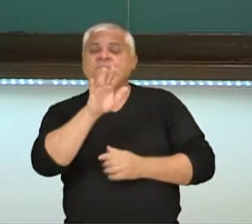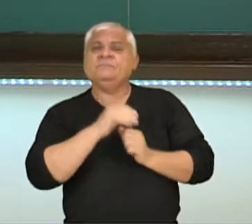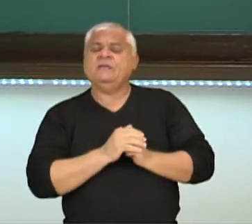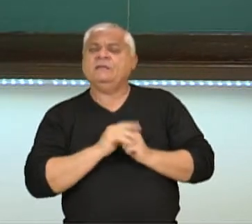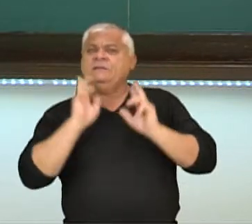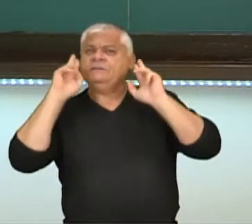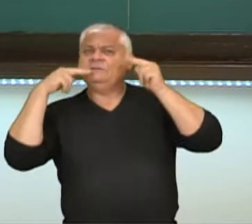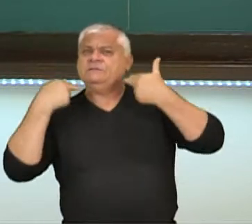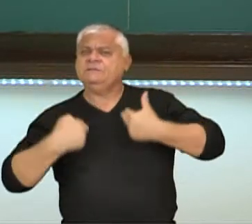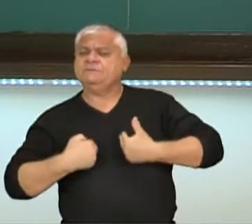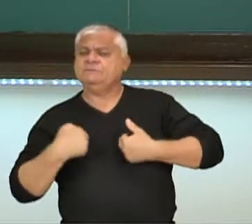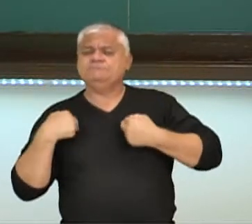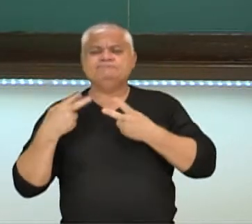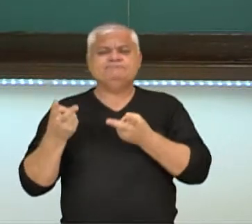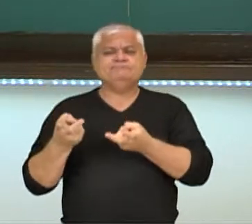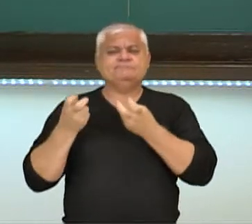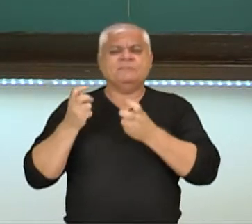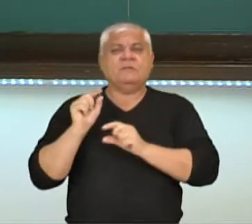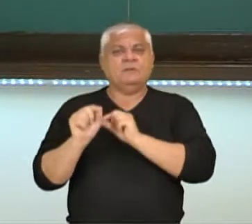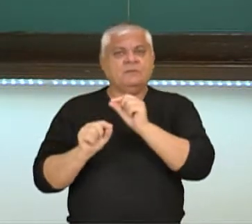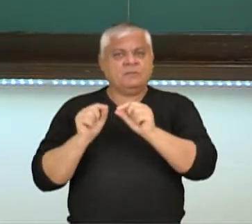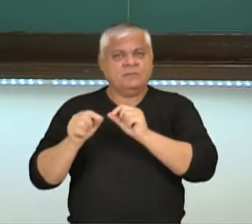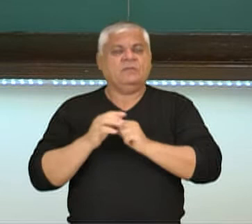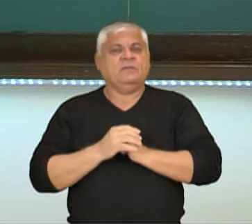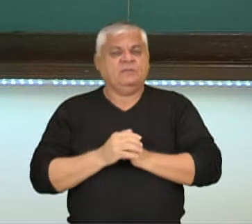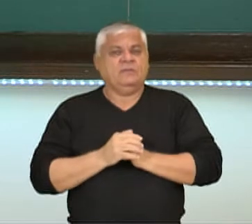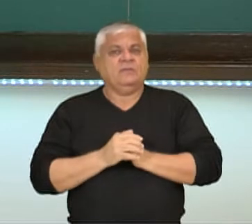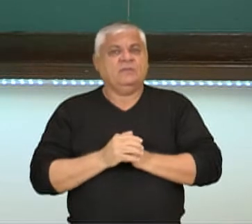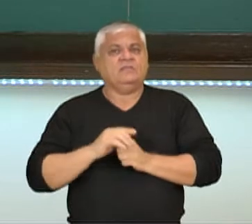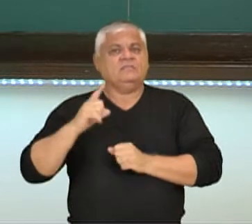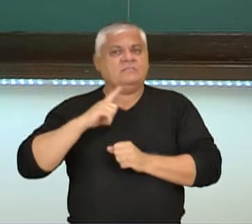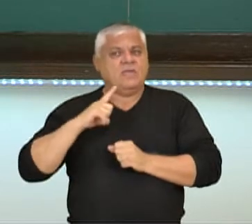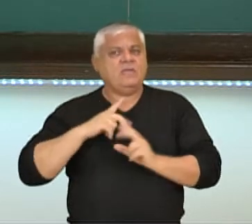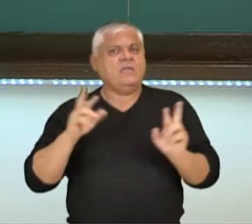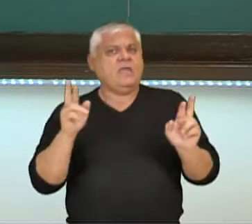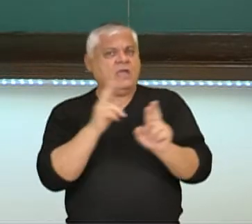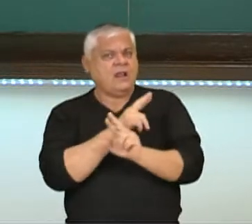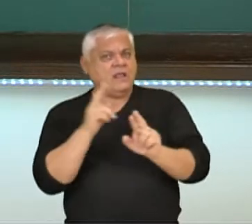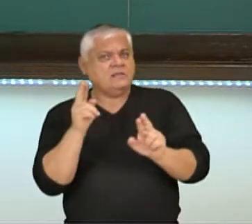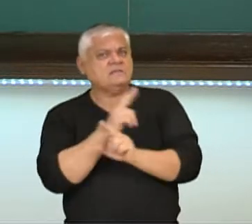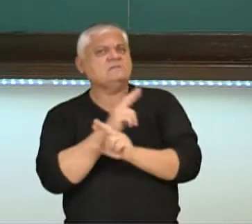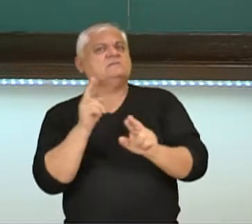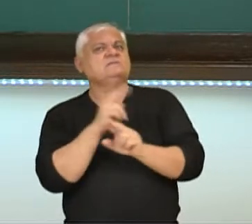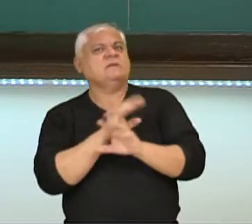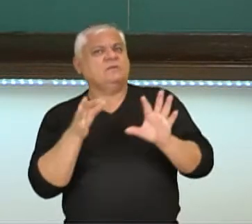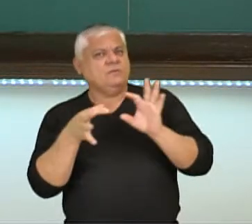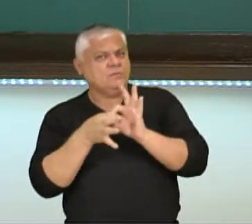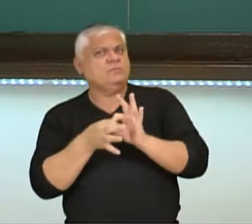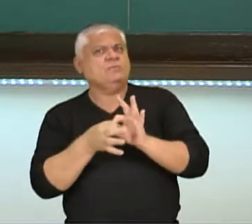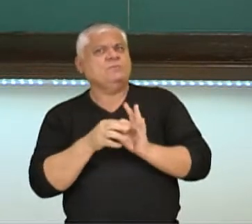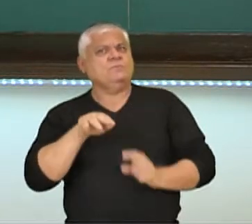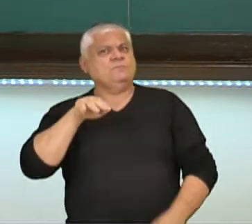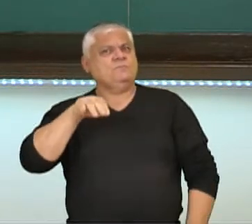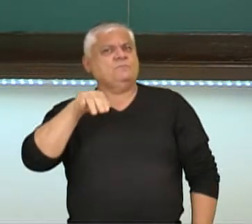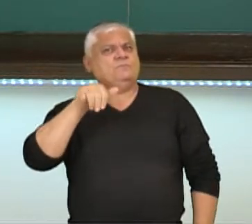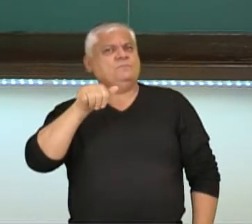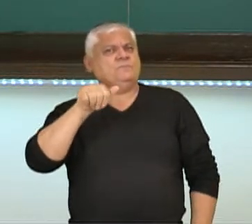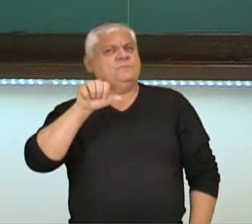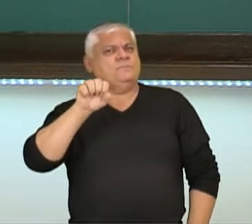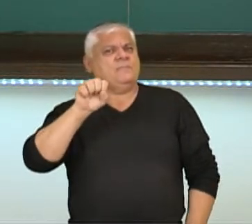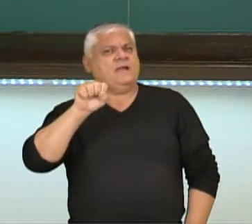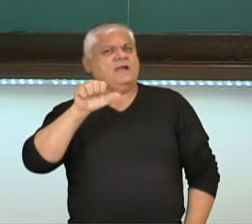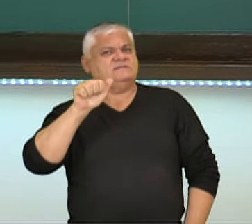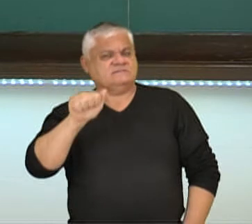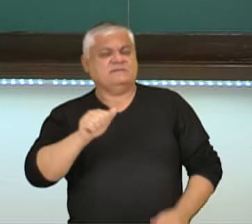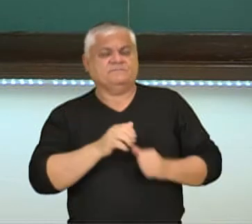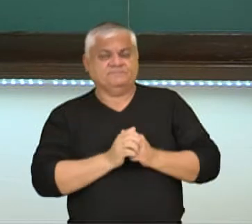percebeu que essas forças vetoriais, elas têm uma relação direto com massa. Quanto maior a